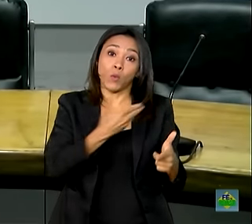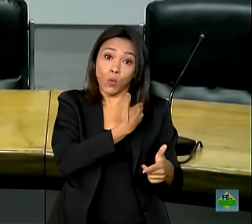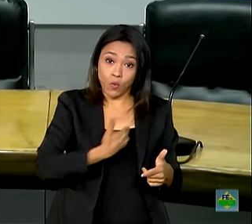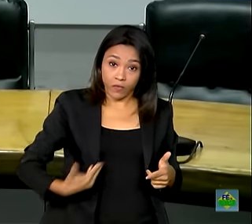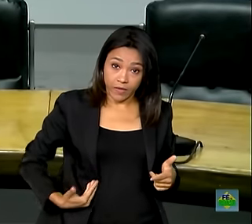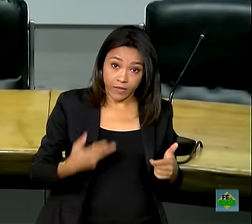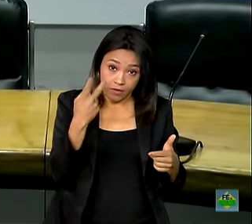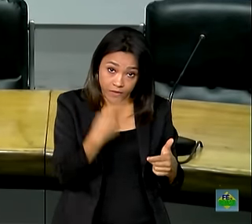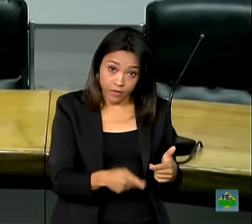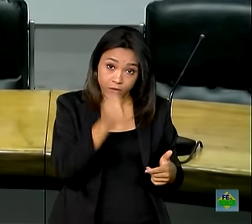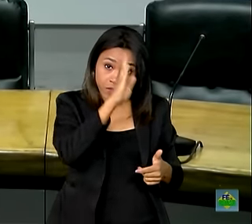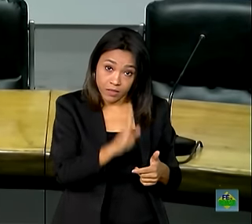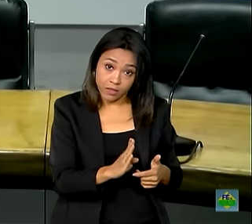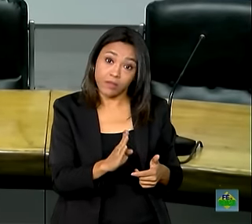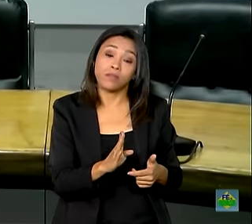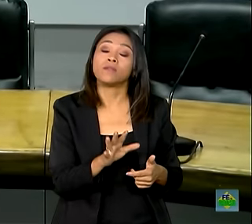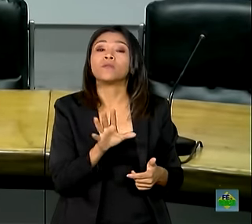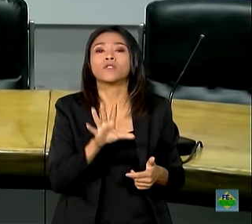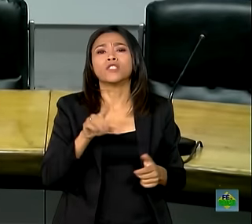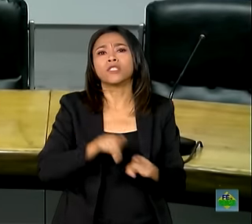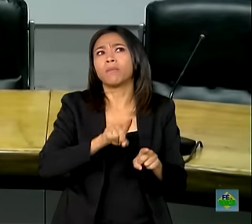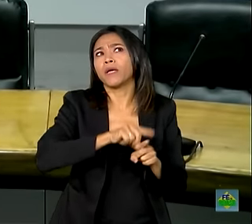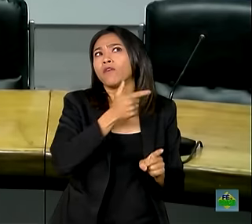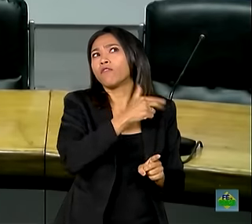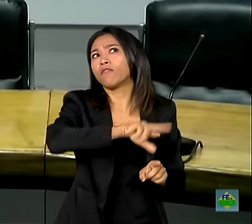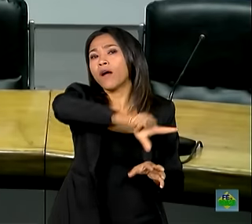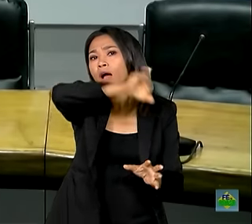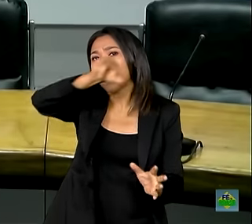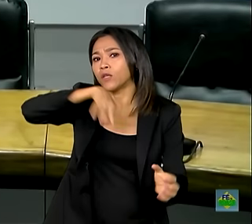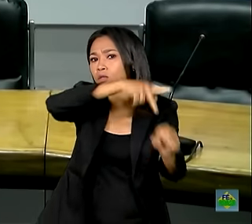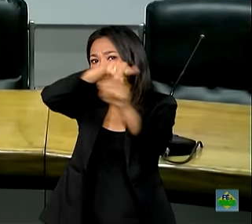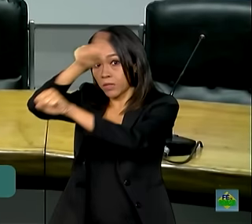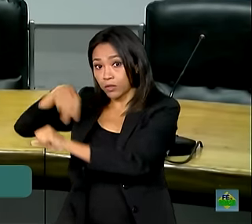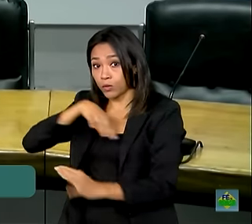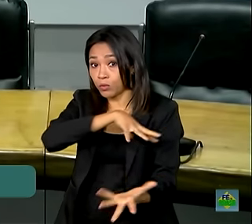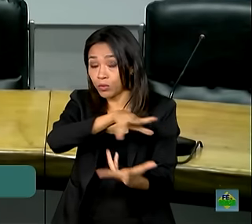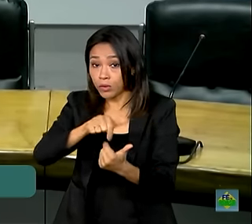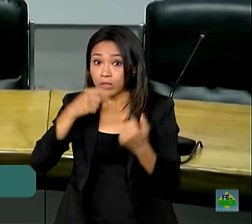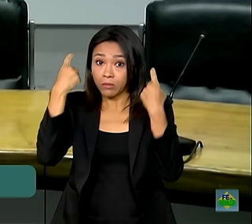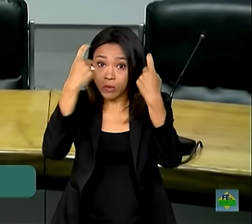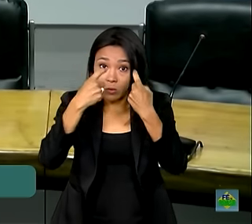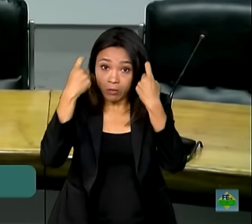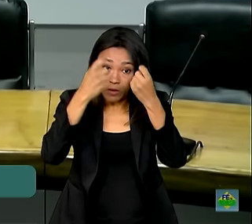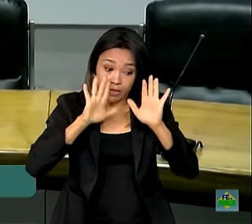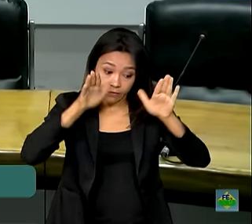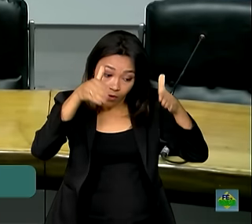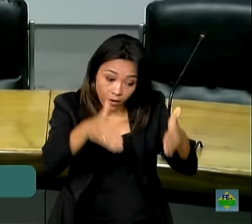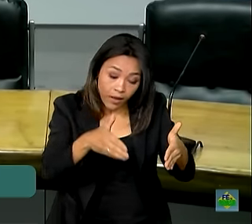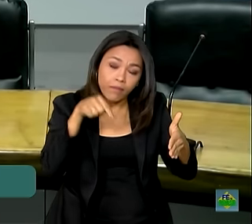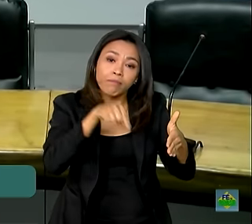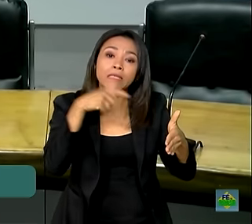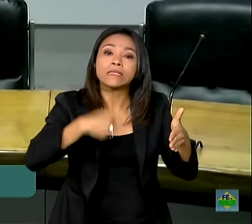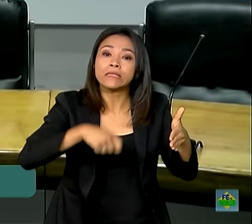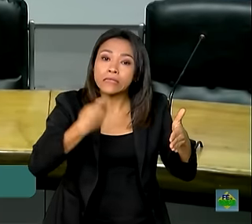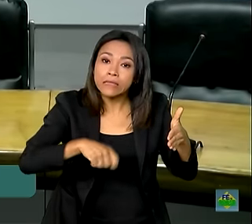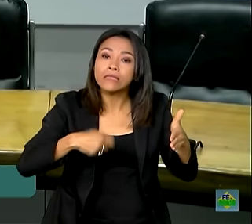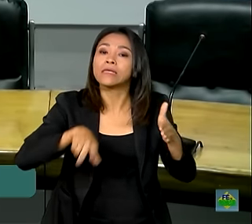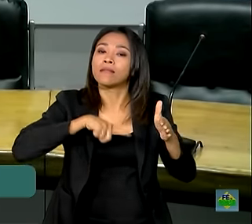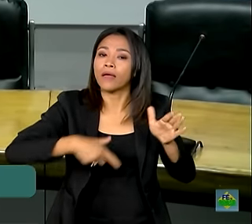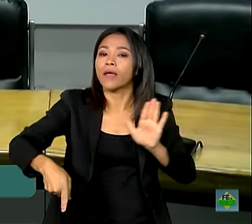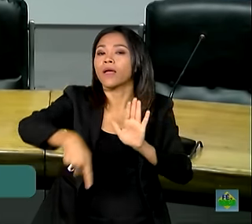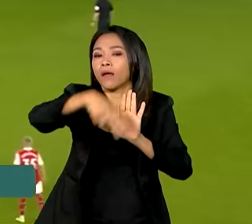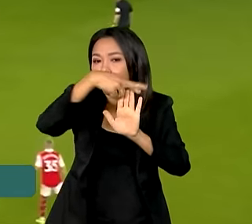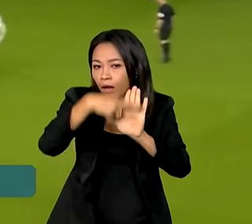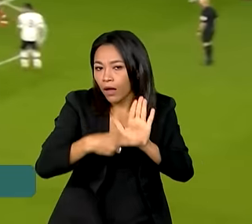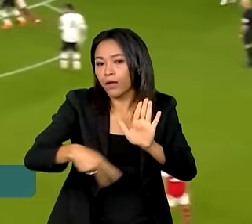mas não só, todos os estados ao redor do mundo, se preocuparam em tratar esse setor como um setor que precisa ser regulado, ele precisa ser